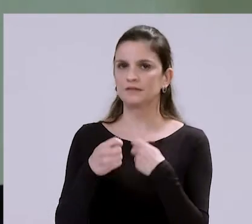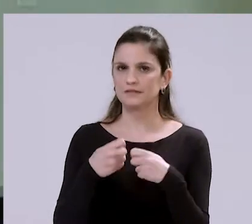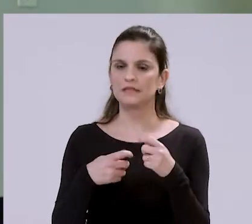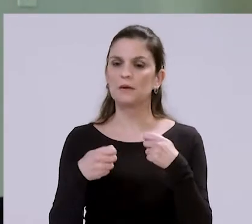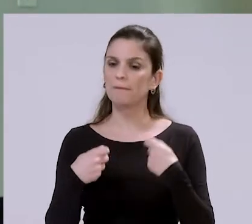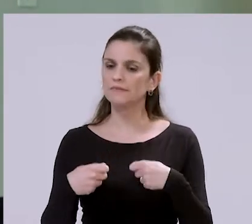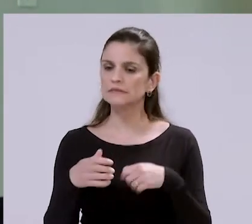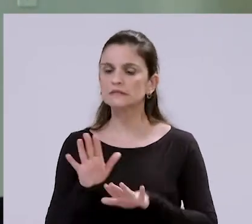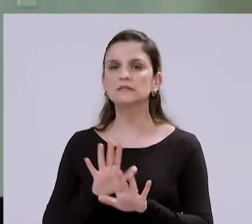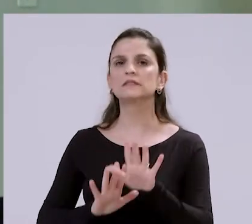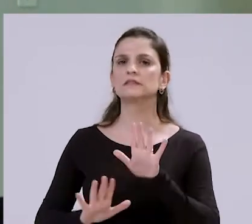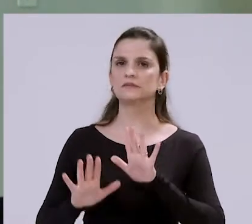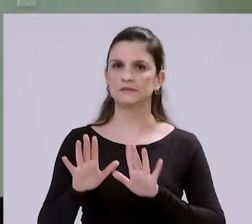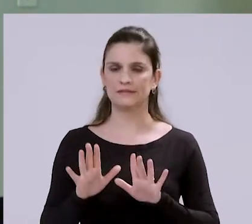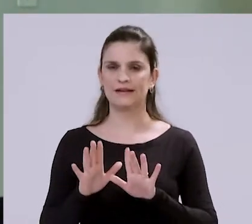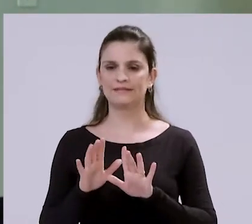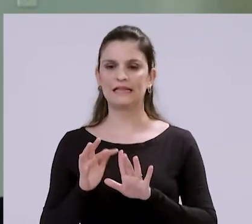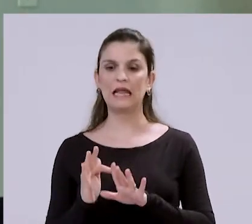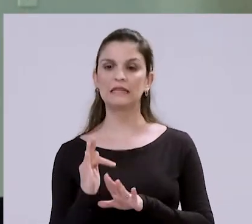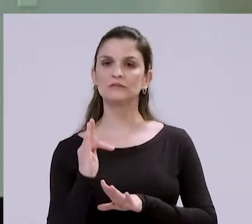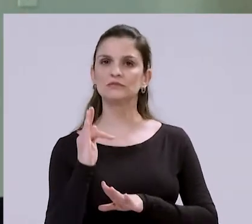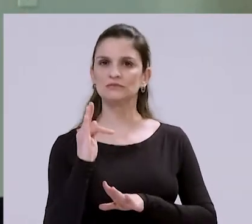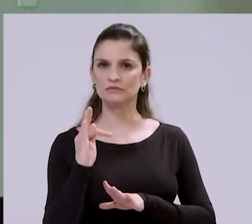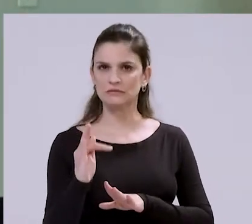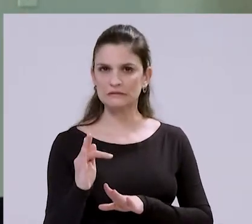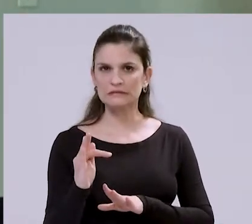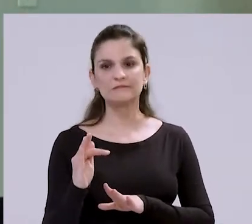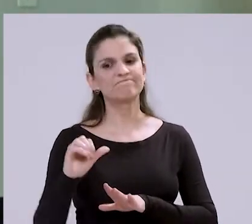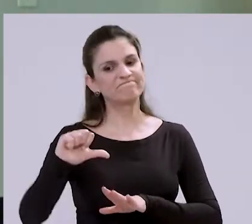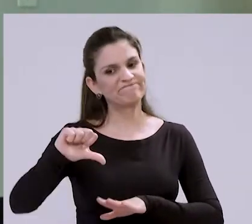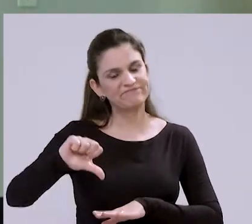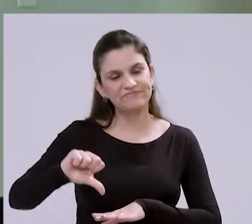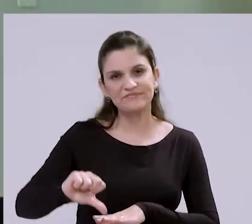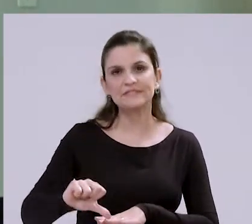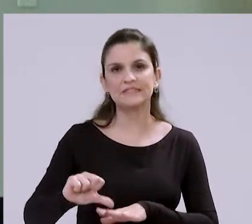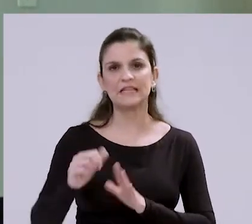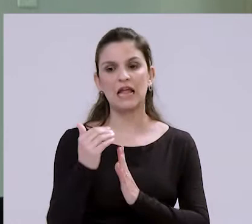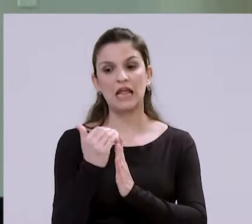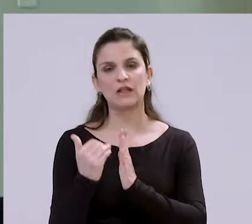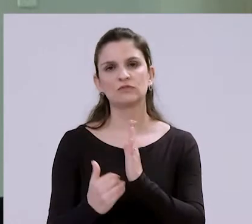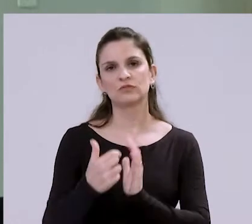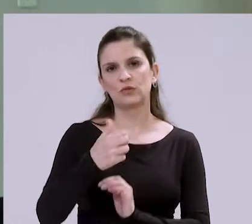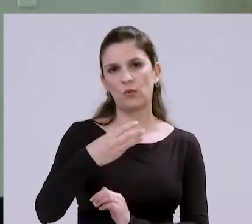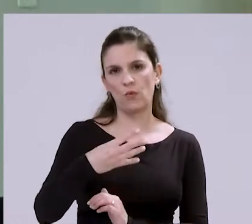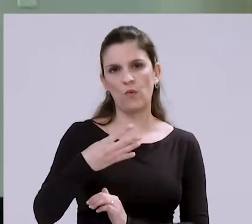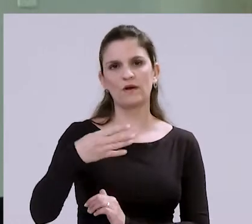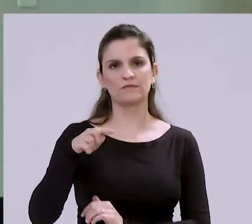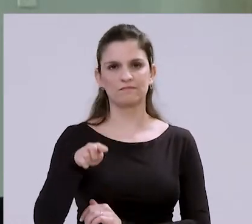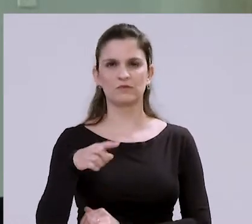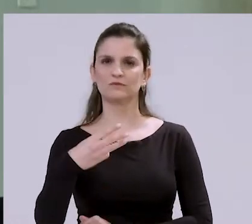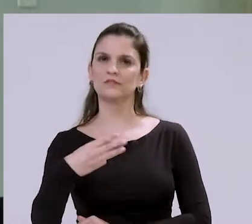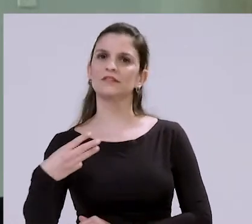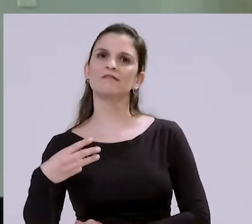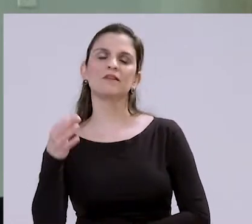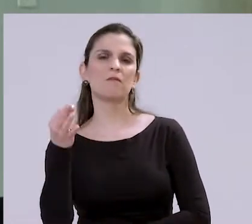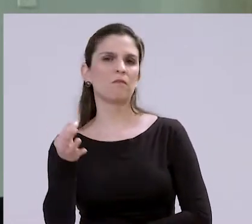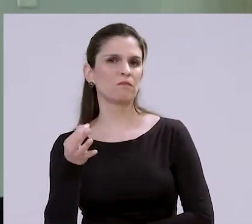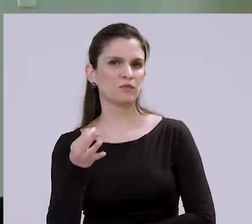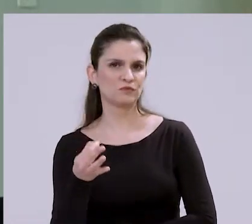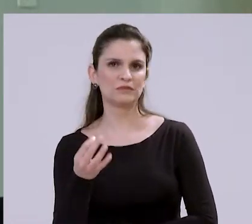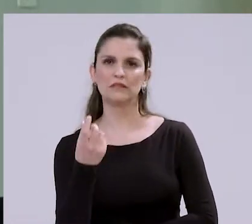economia. Então nós estamos colocando um cenário pessimista para o ano que vem, com redução de 4,33